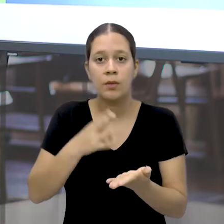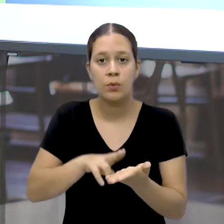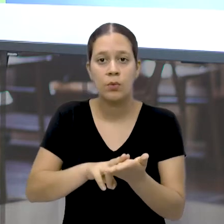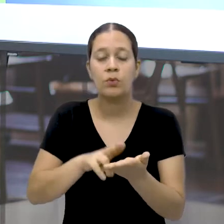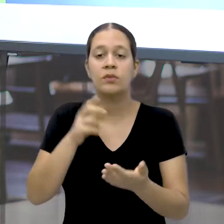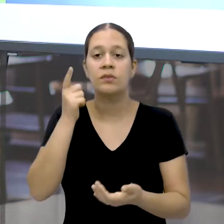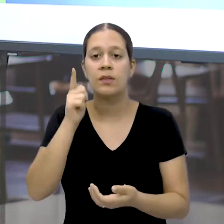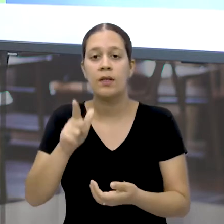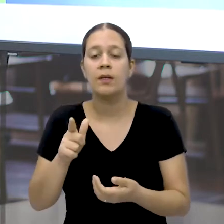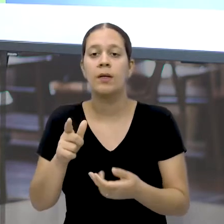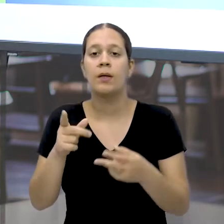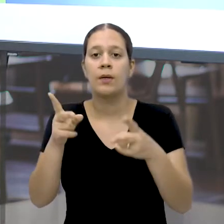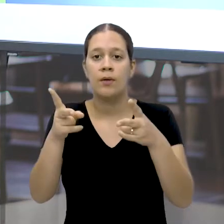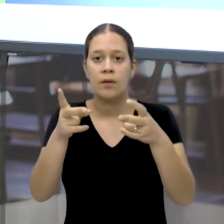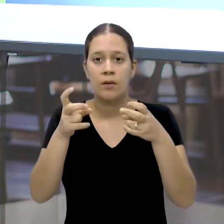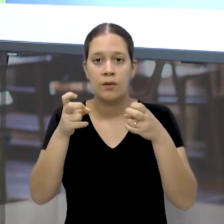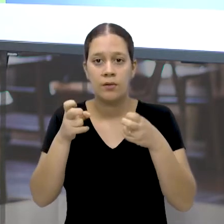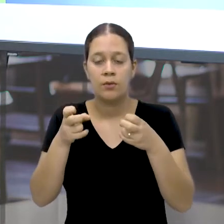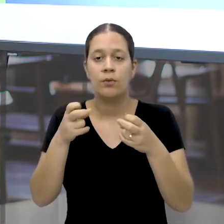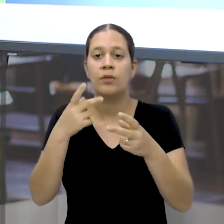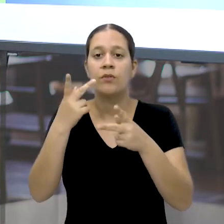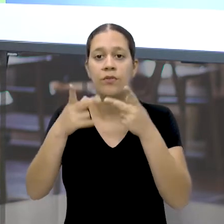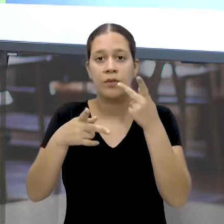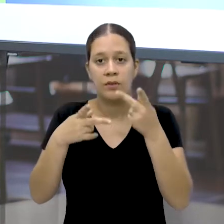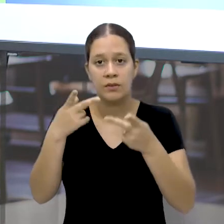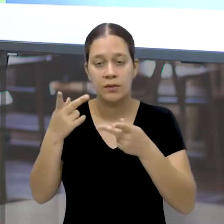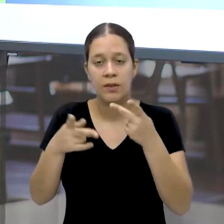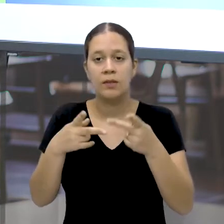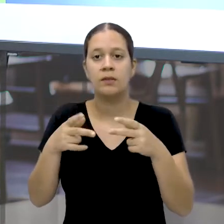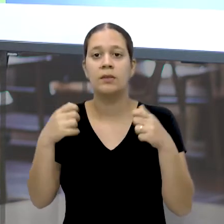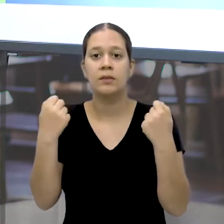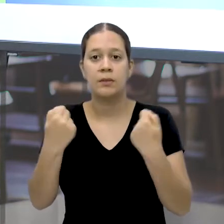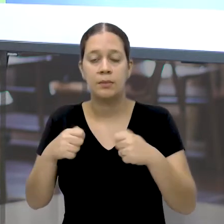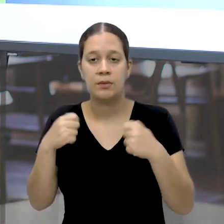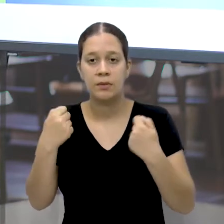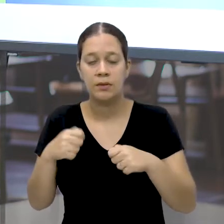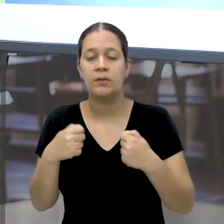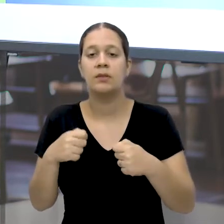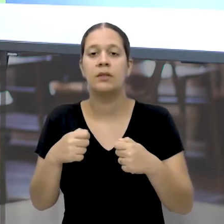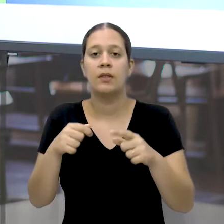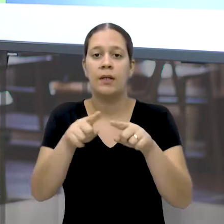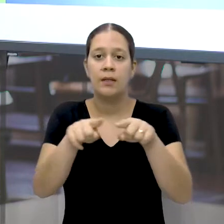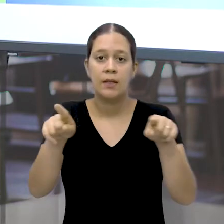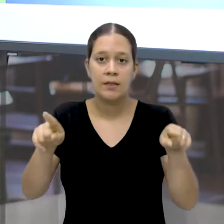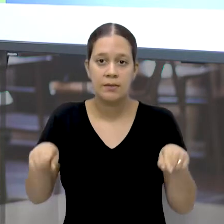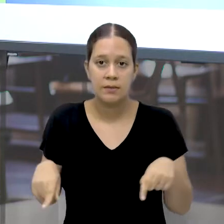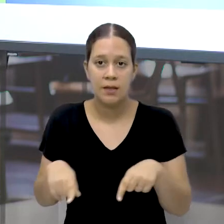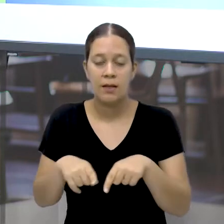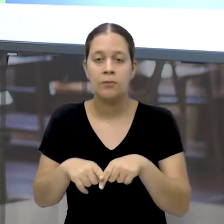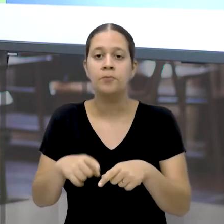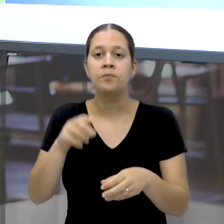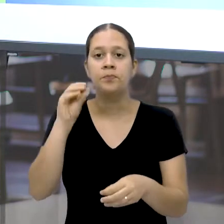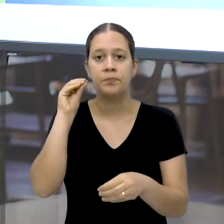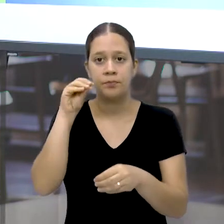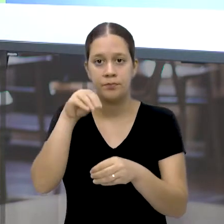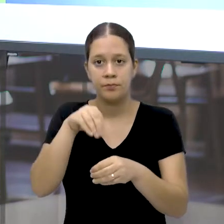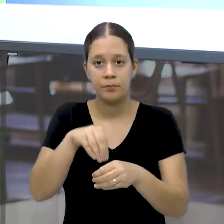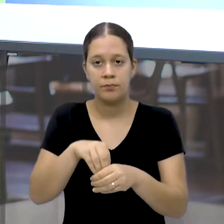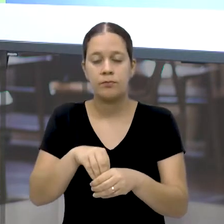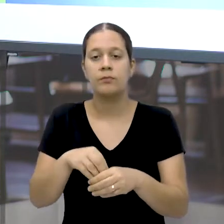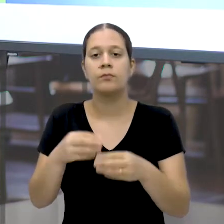perceber Primeiro Ela fala na questão Da necessidade De estar em sala de aula Que é muito ruim E ela sabe que é um